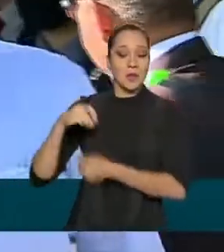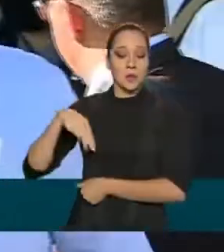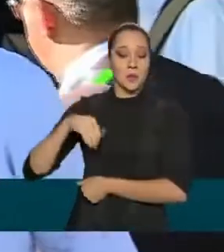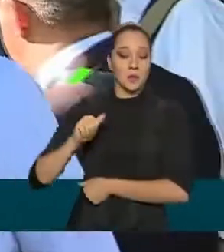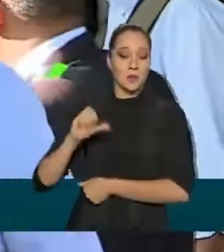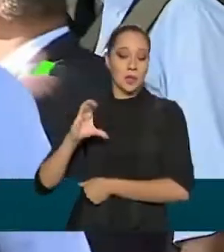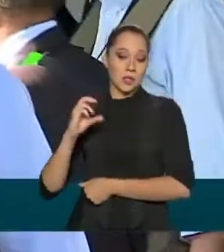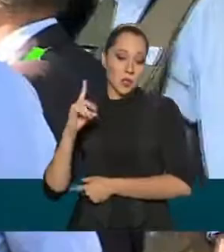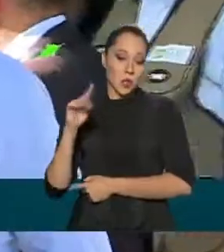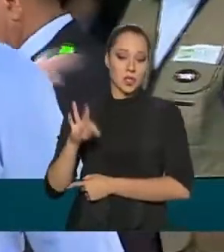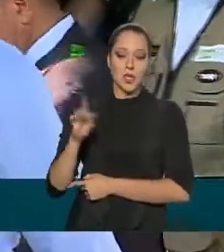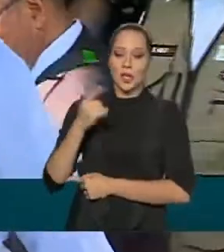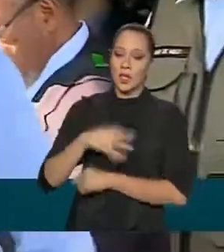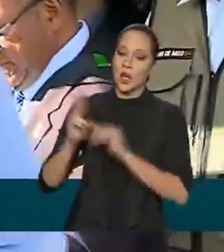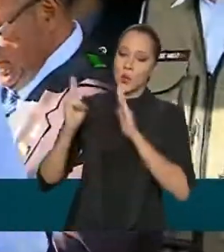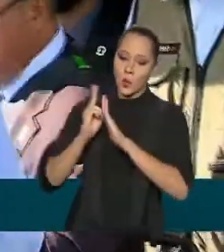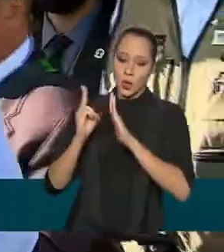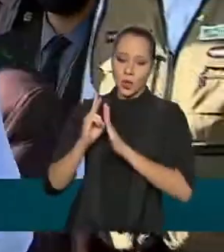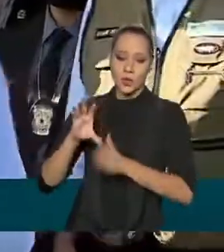time, que é o Índio Condá.